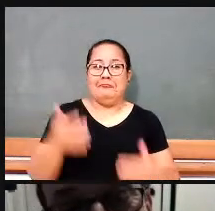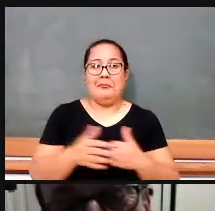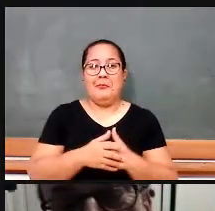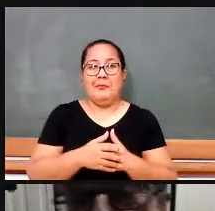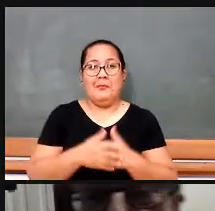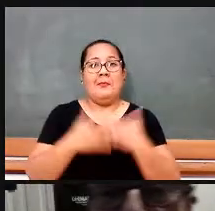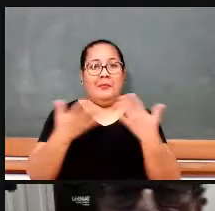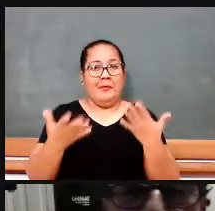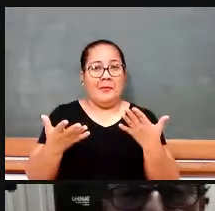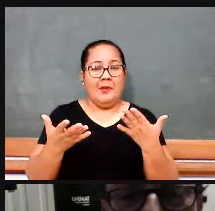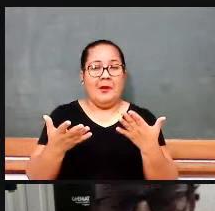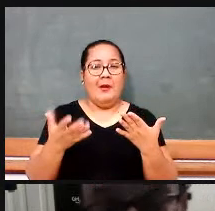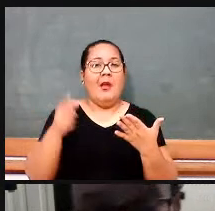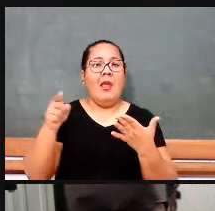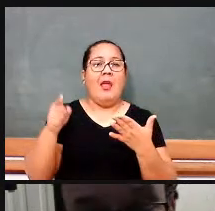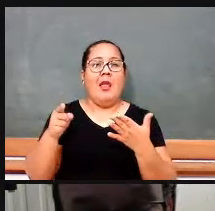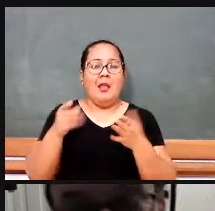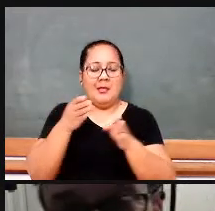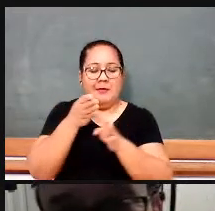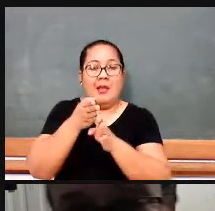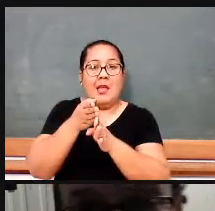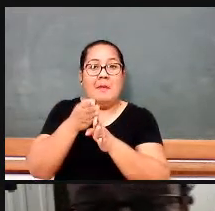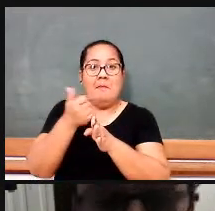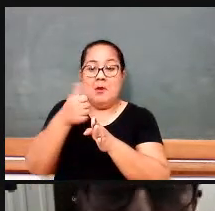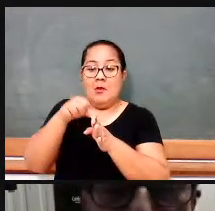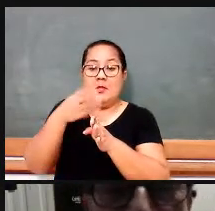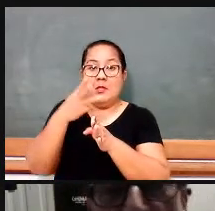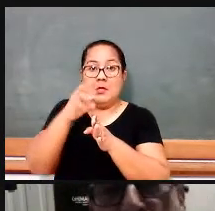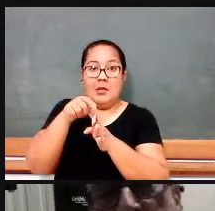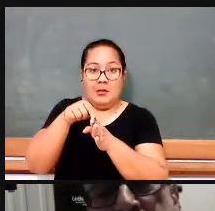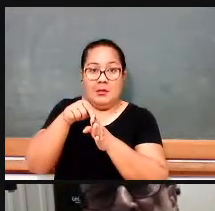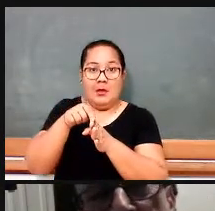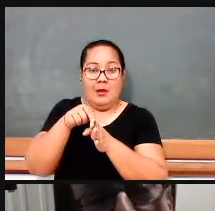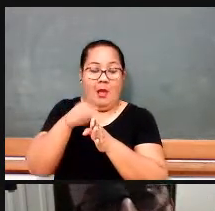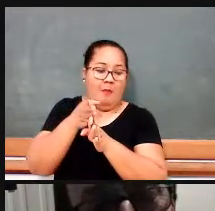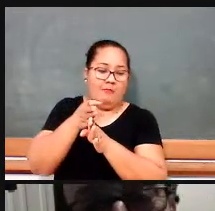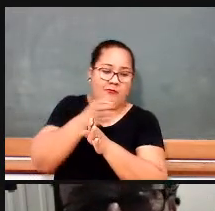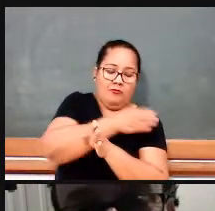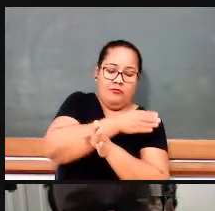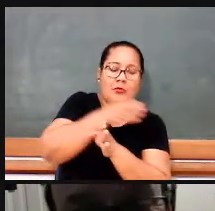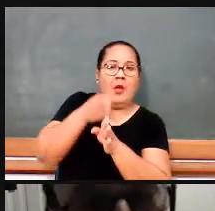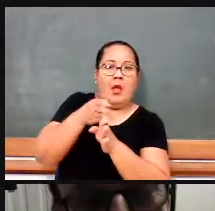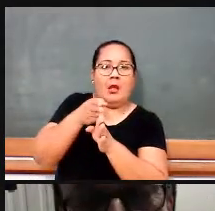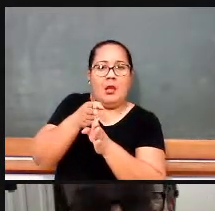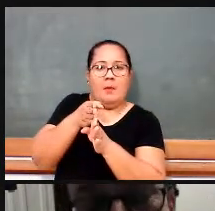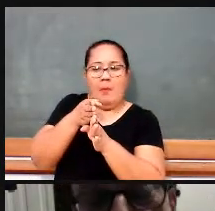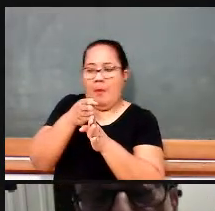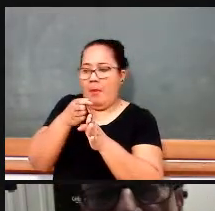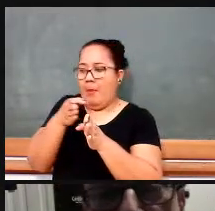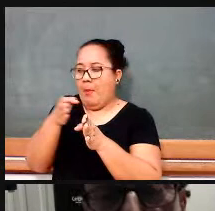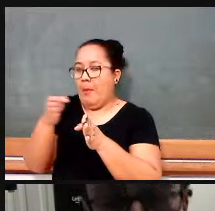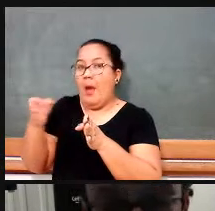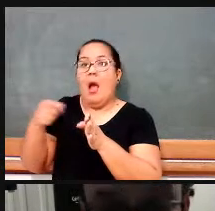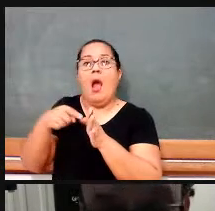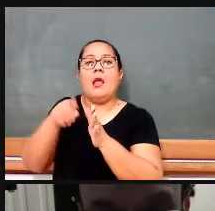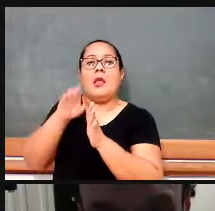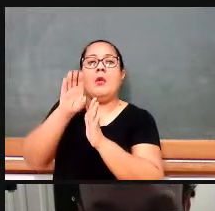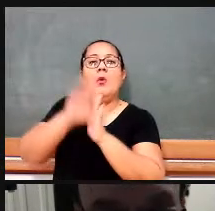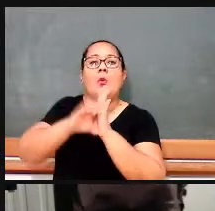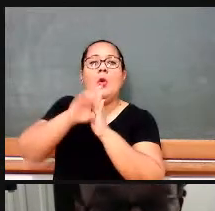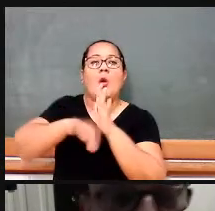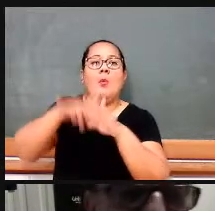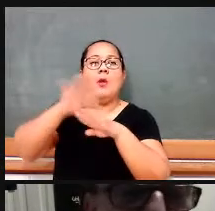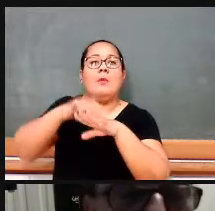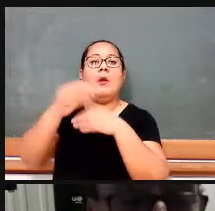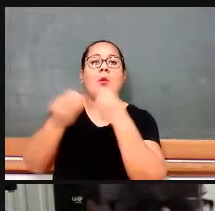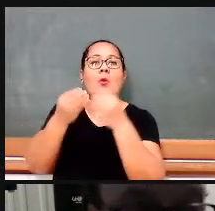exatamente em 1930. Vamos começar agora a ver o que acontece com o ensino e com os currículos em matemática a partir de 1930.